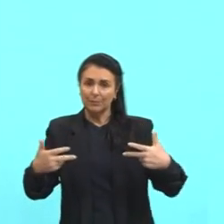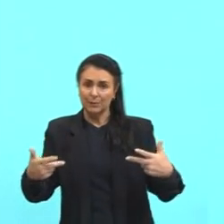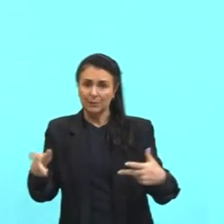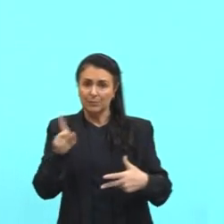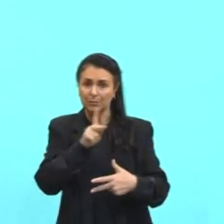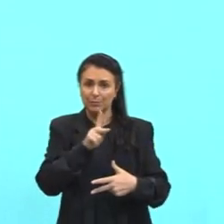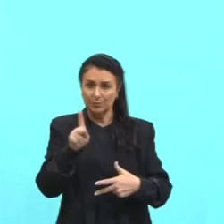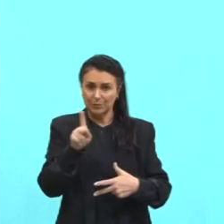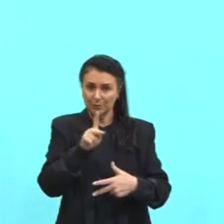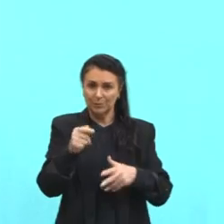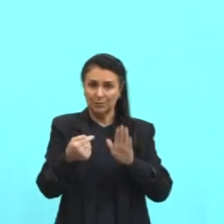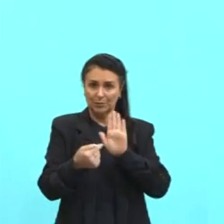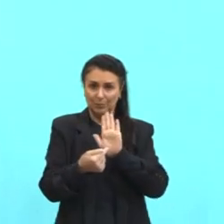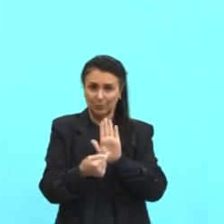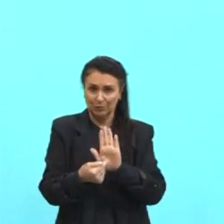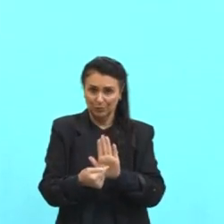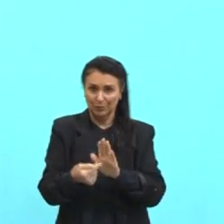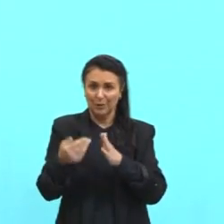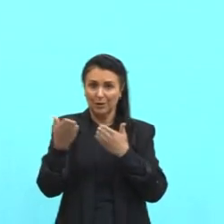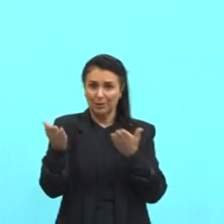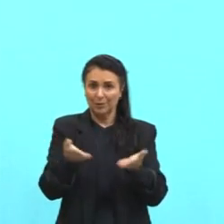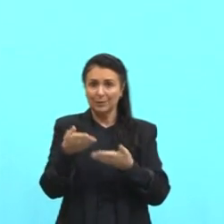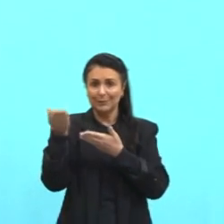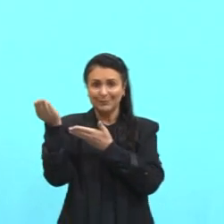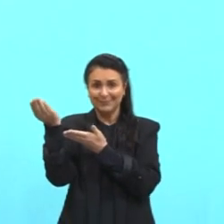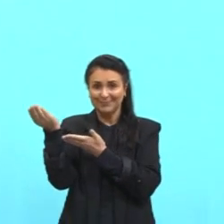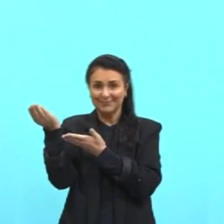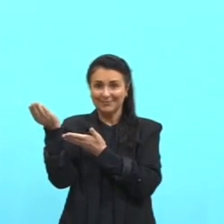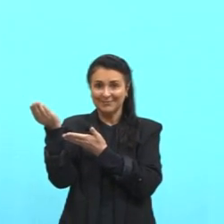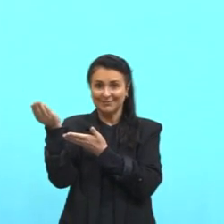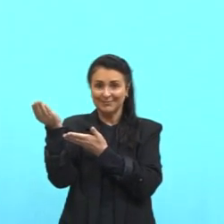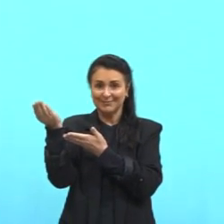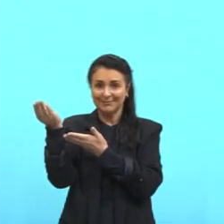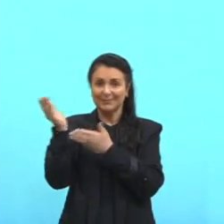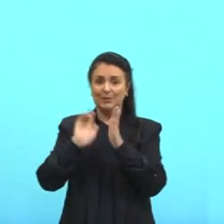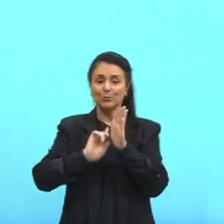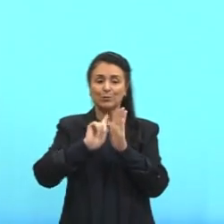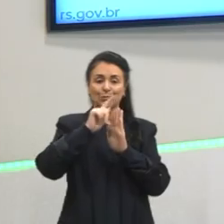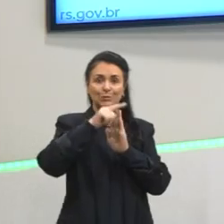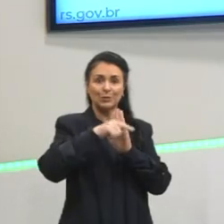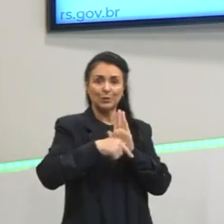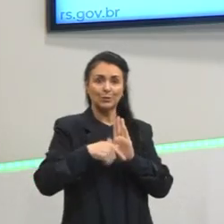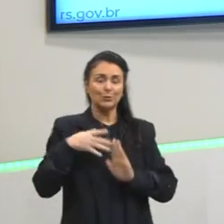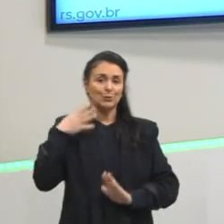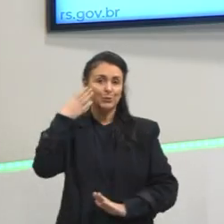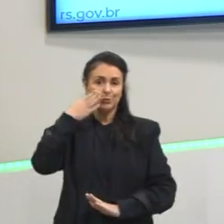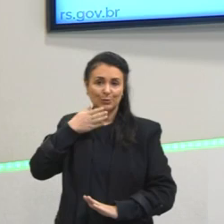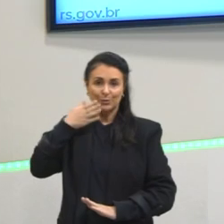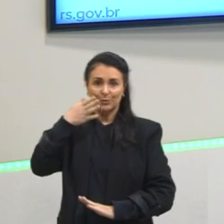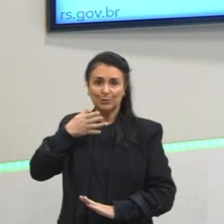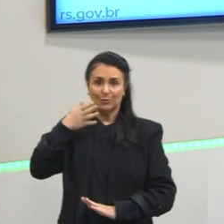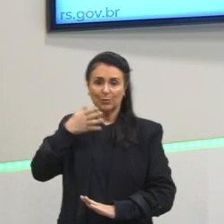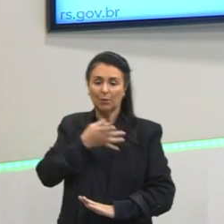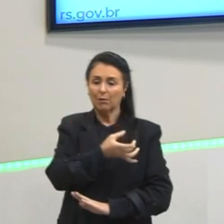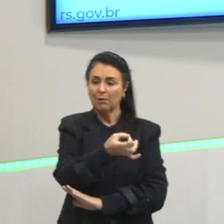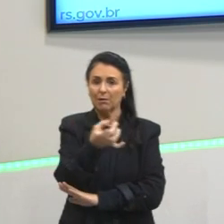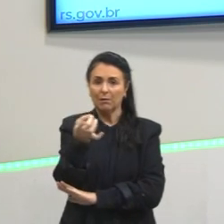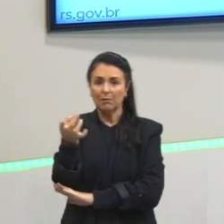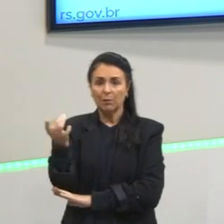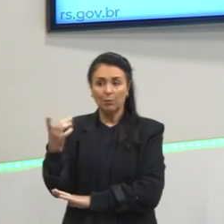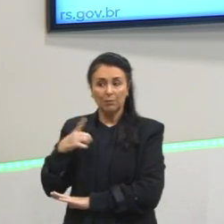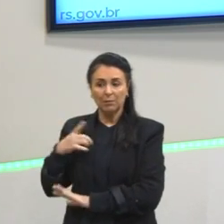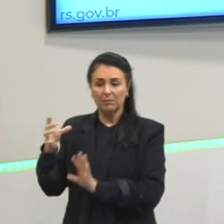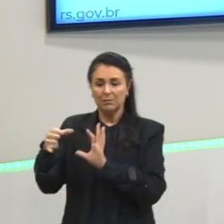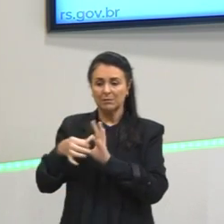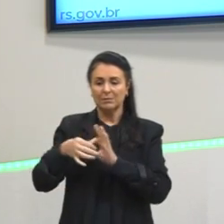gente tem listados aqui são gêneros do discurso. E cada um deles vai estar ligado